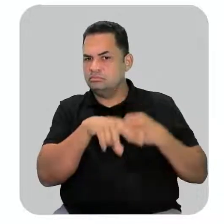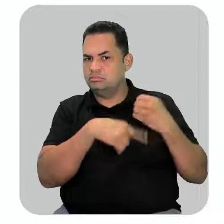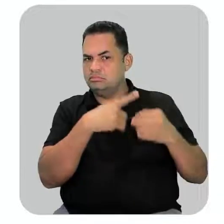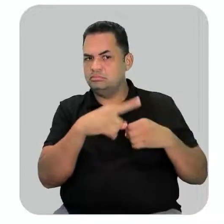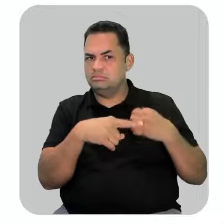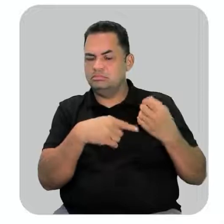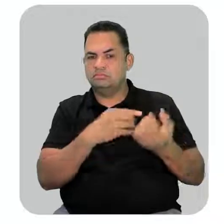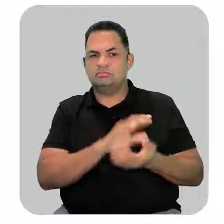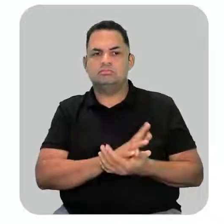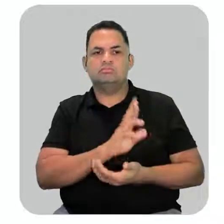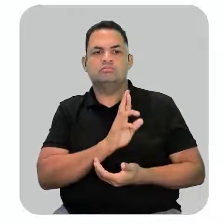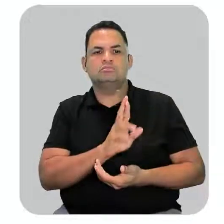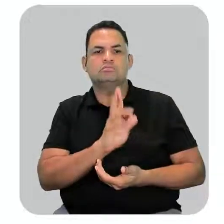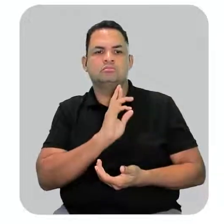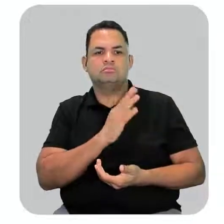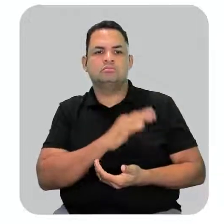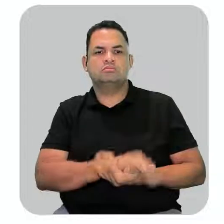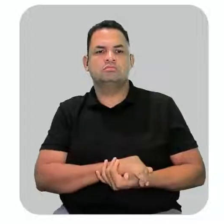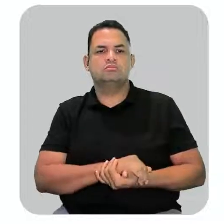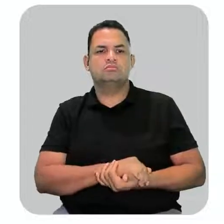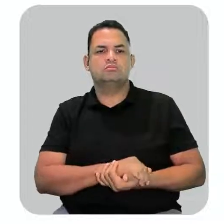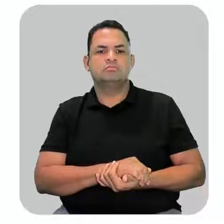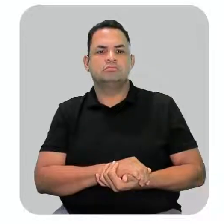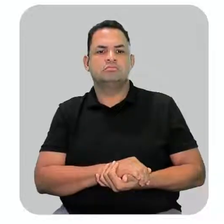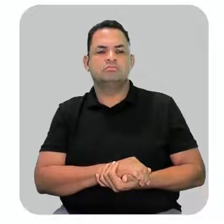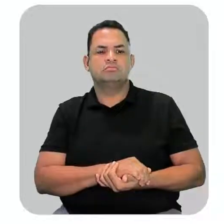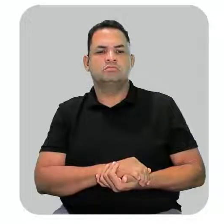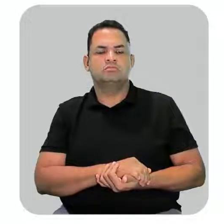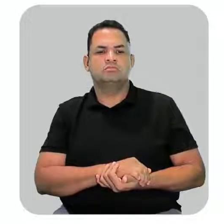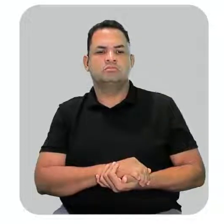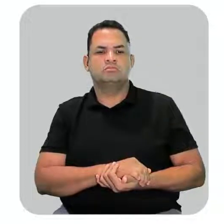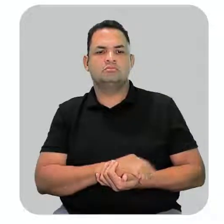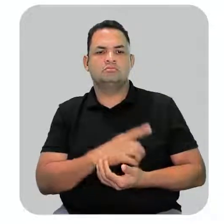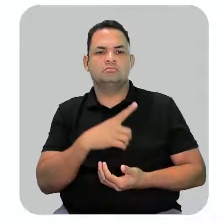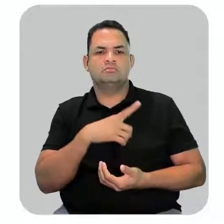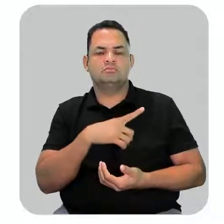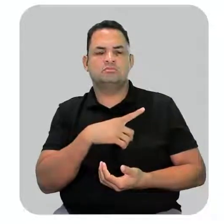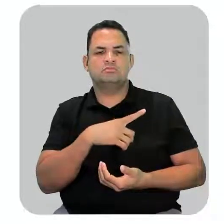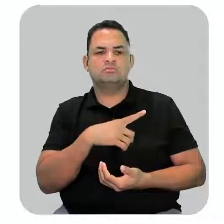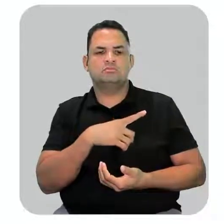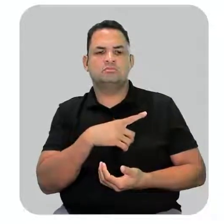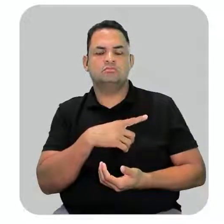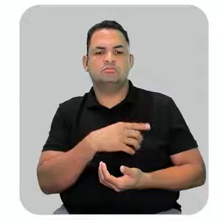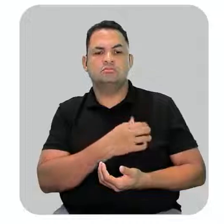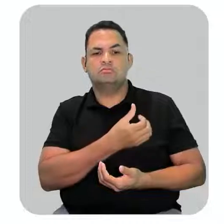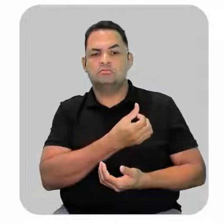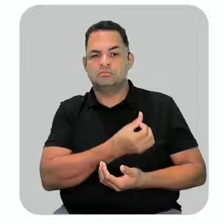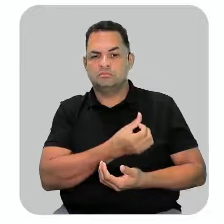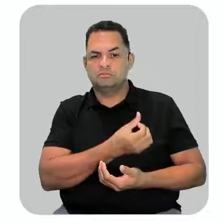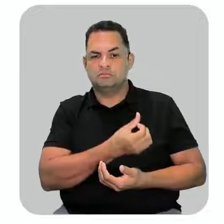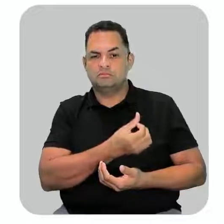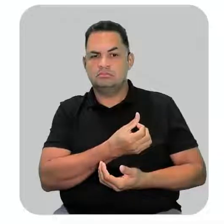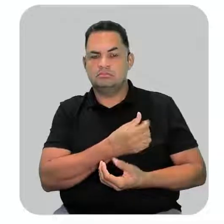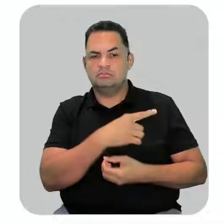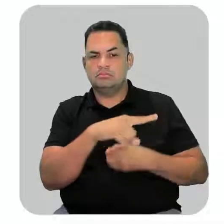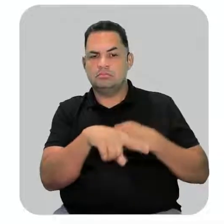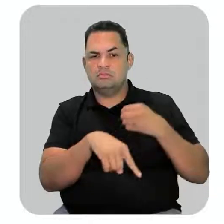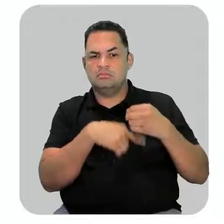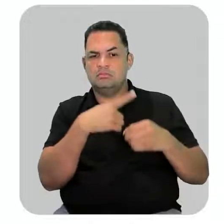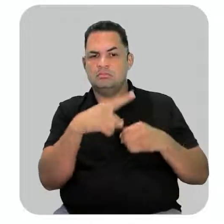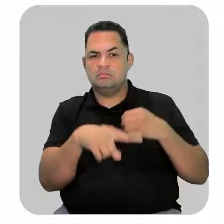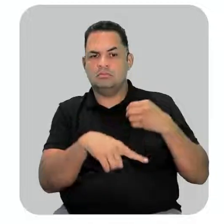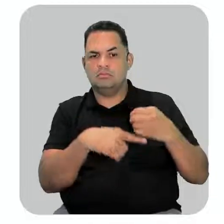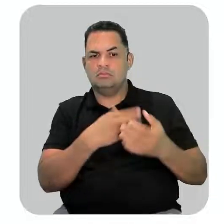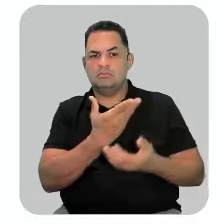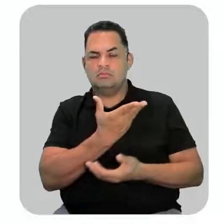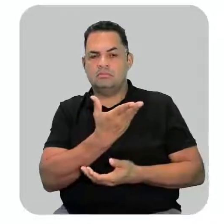Como, por exemplo, essa aqui, ó. São seis átomos e a gente determinou que o grupo